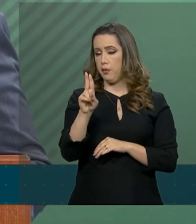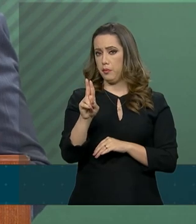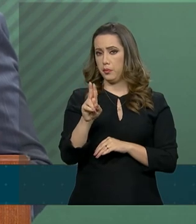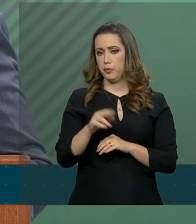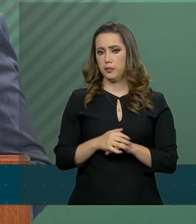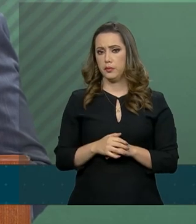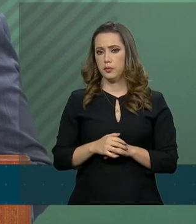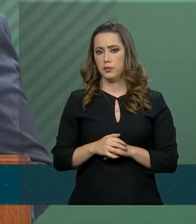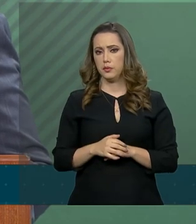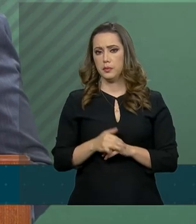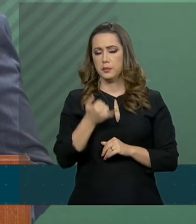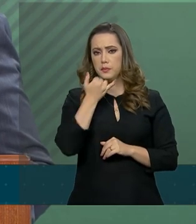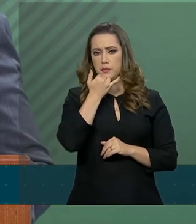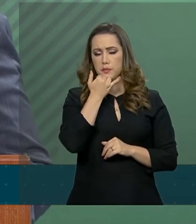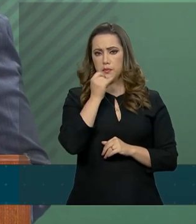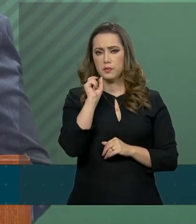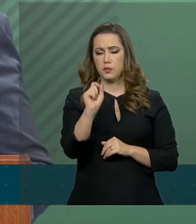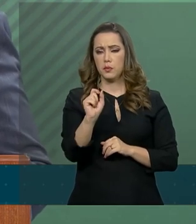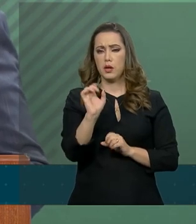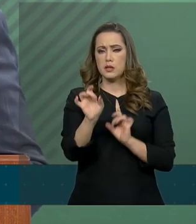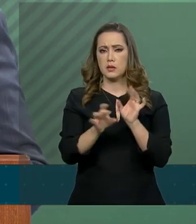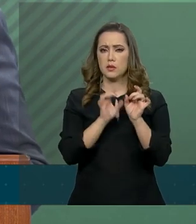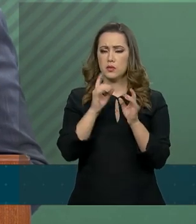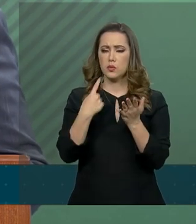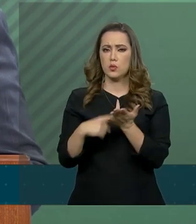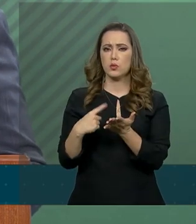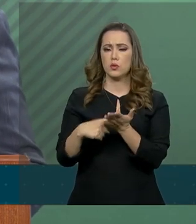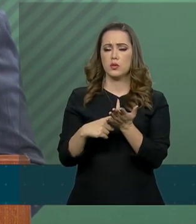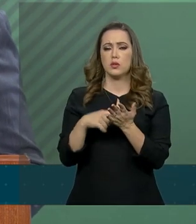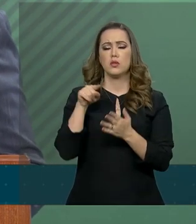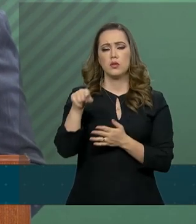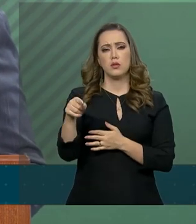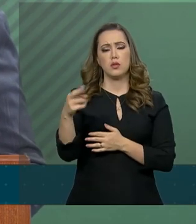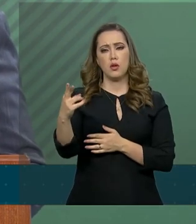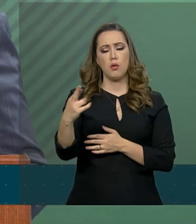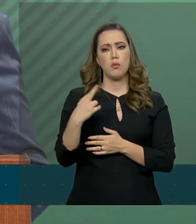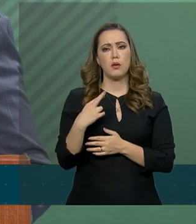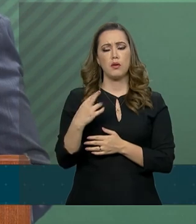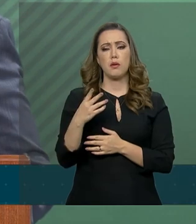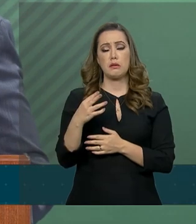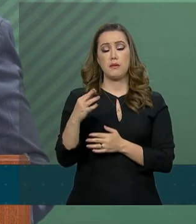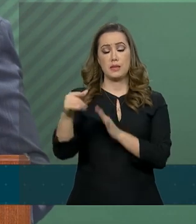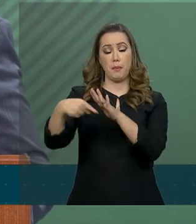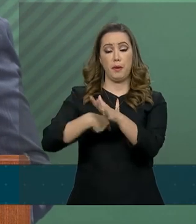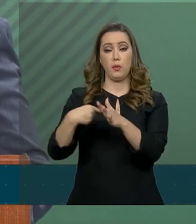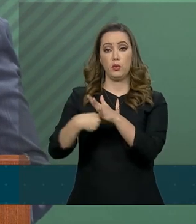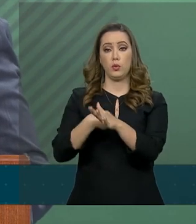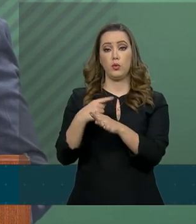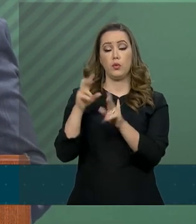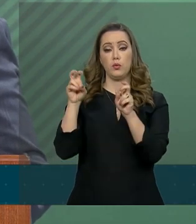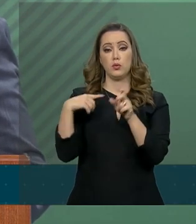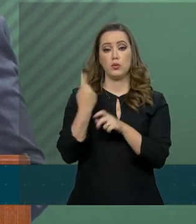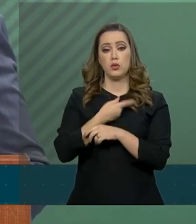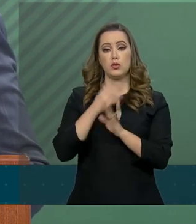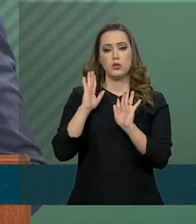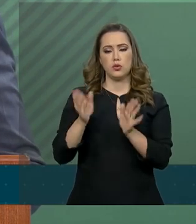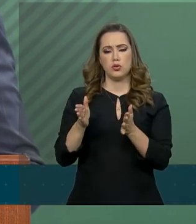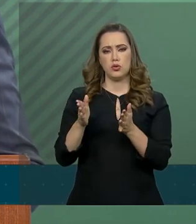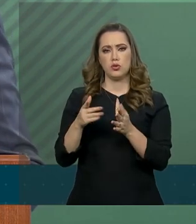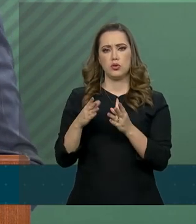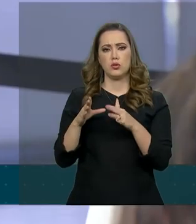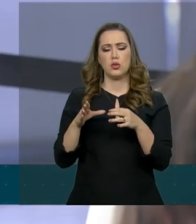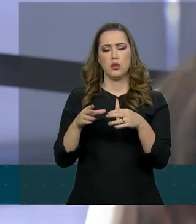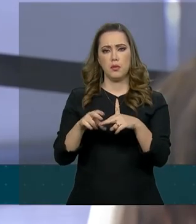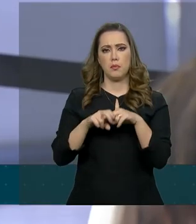Perdão. No caso específico do trato, do assunto que você nos elevou, nós já estamos, por meio do